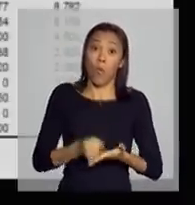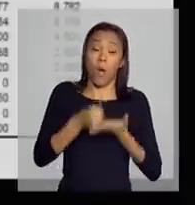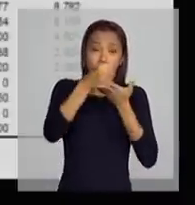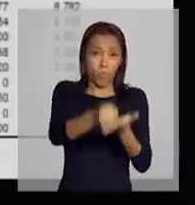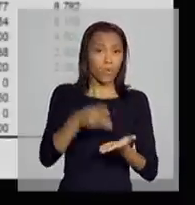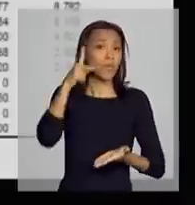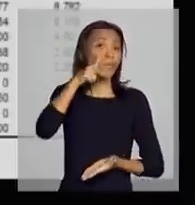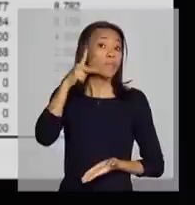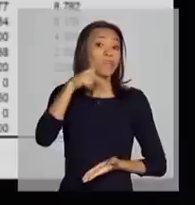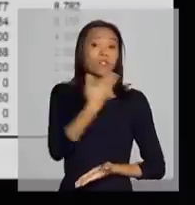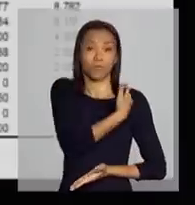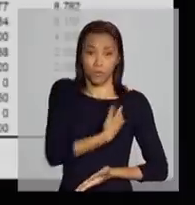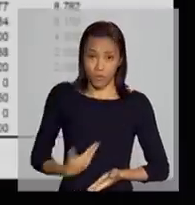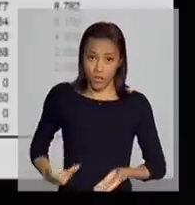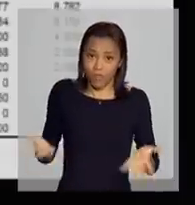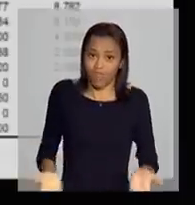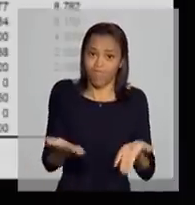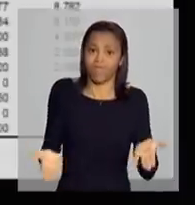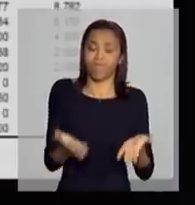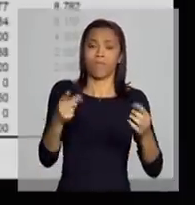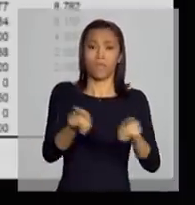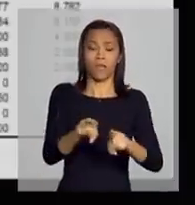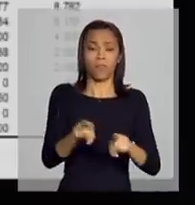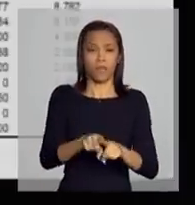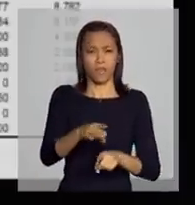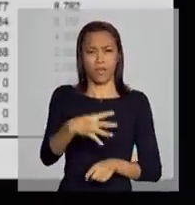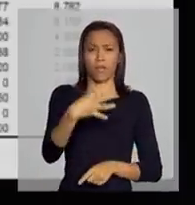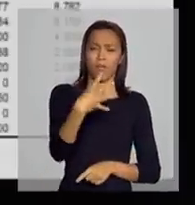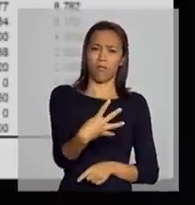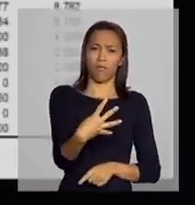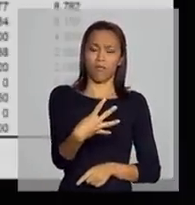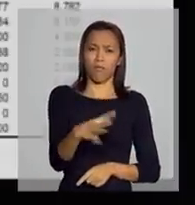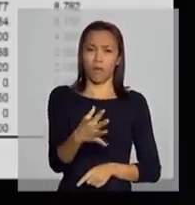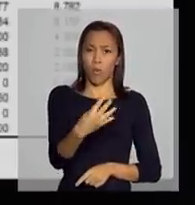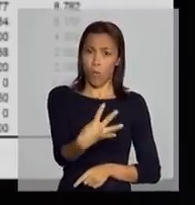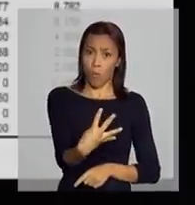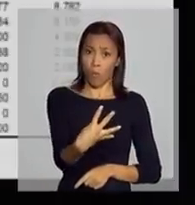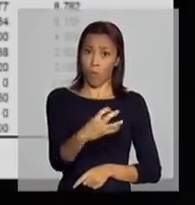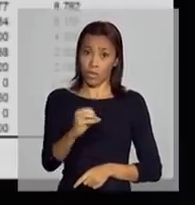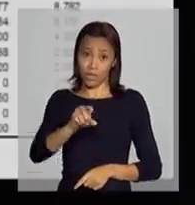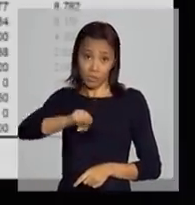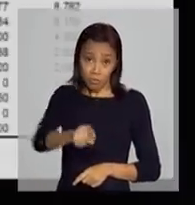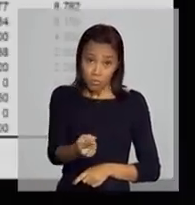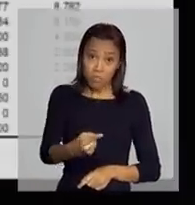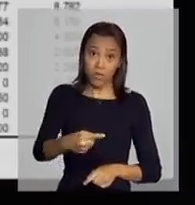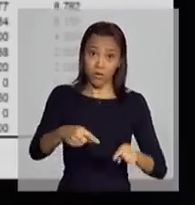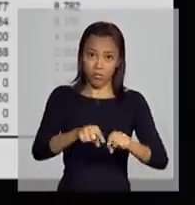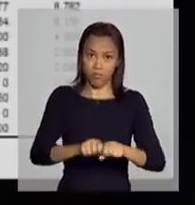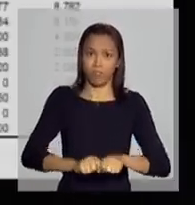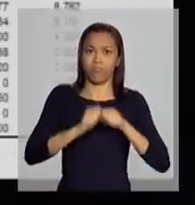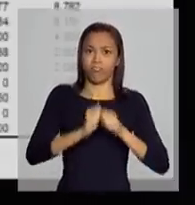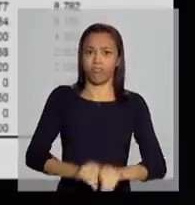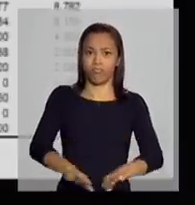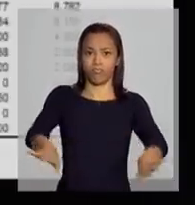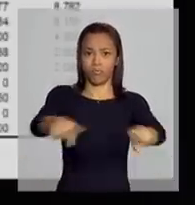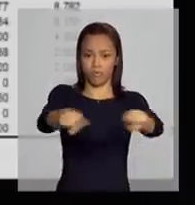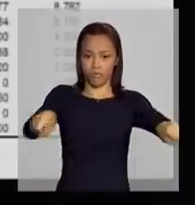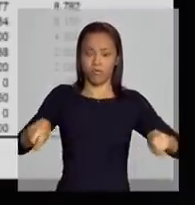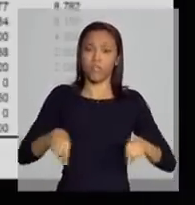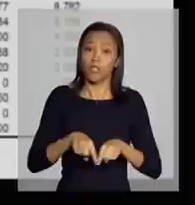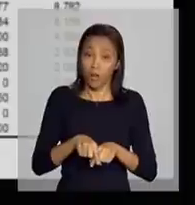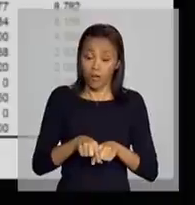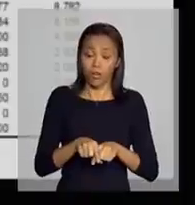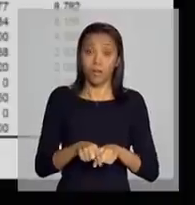aqui aproximadamente 400 mil hectares em termos de expansão diária, principalmente